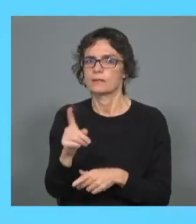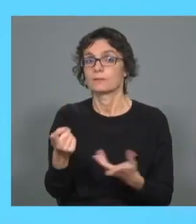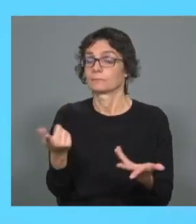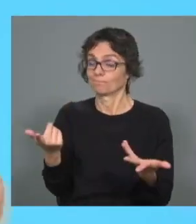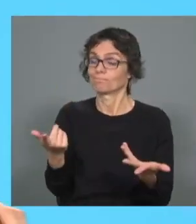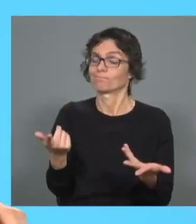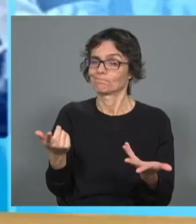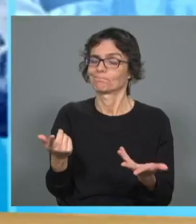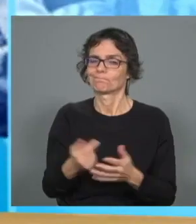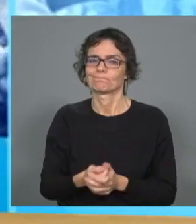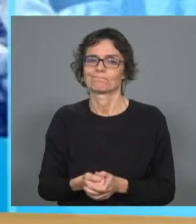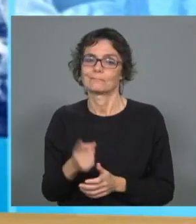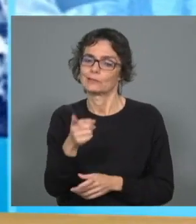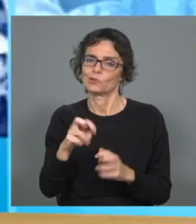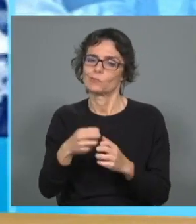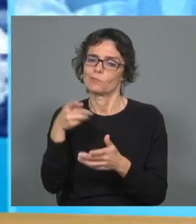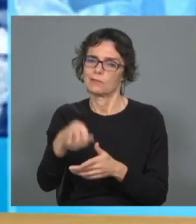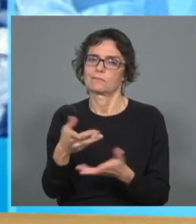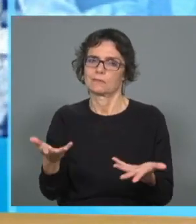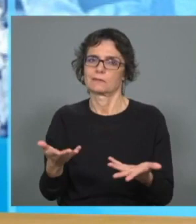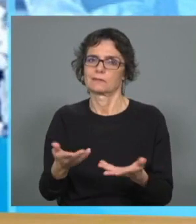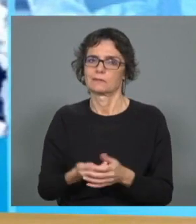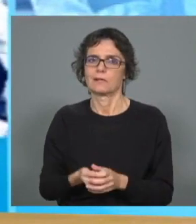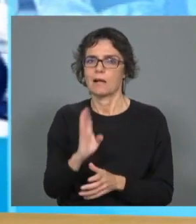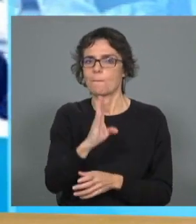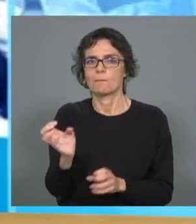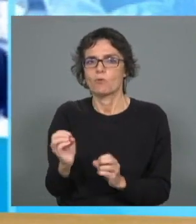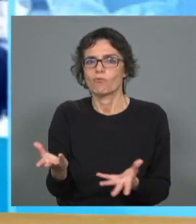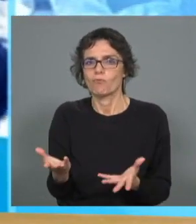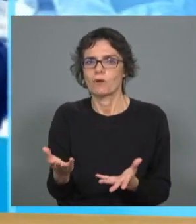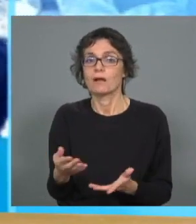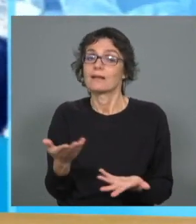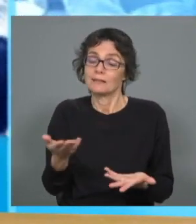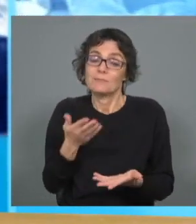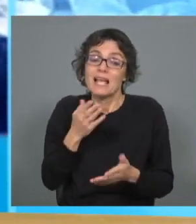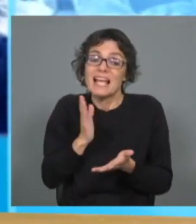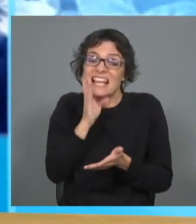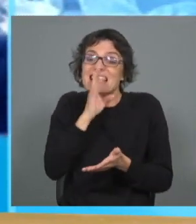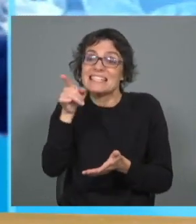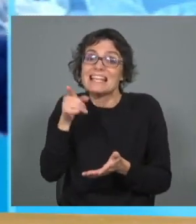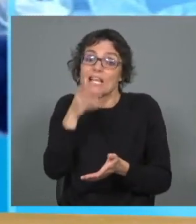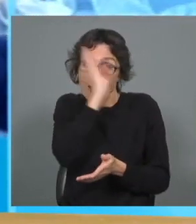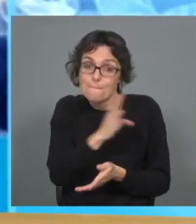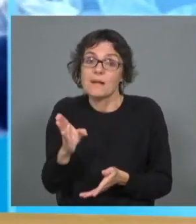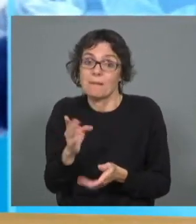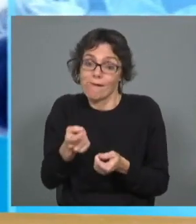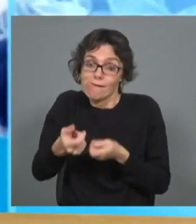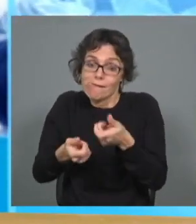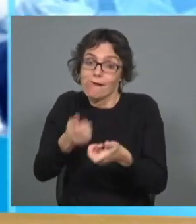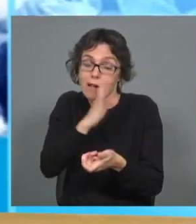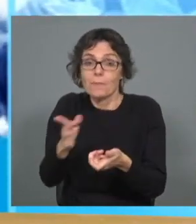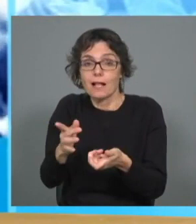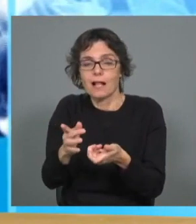vago. É problemático. É o problema, pelo menos. Sim. Mas só basta isso. Só basta começar a implementar e a definir e